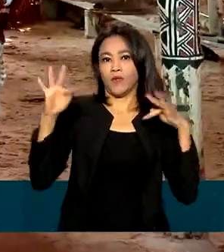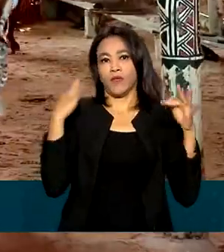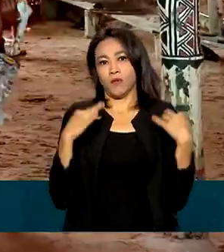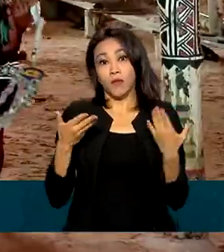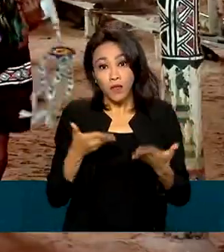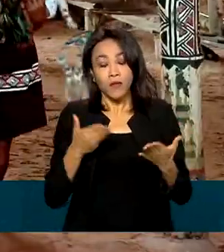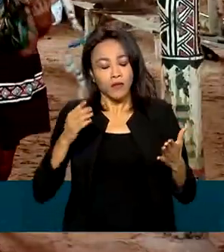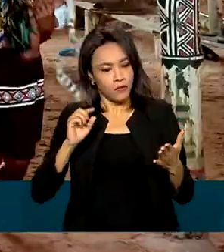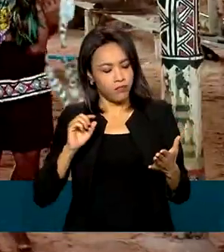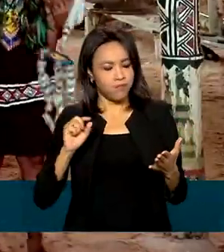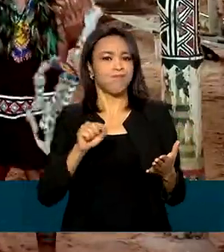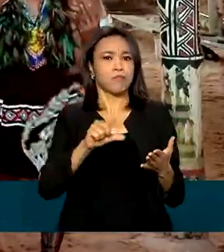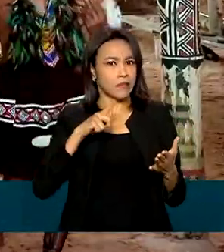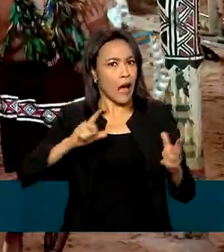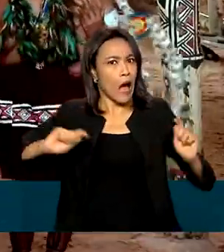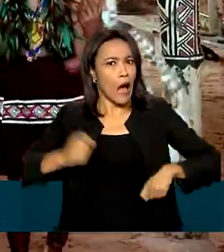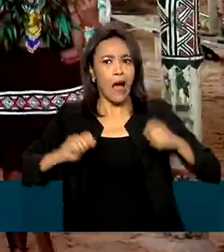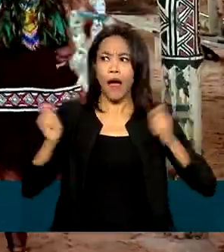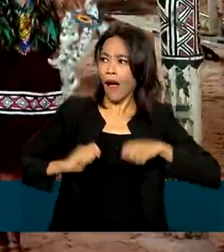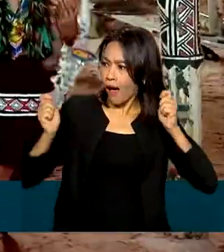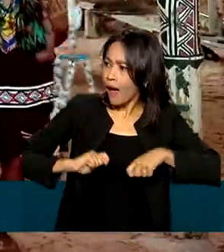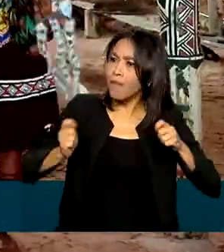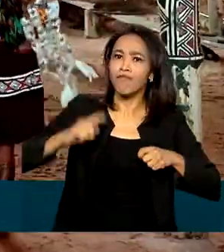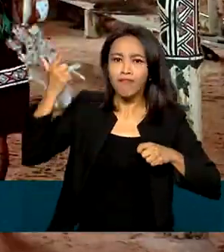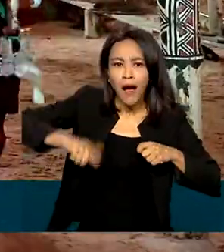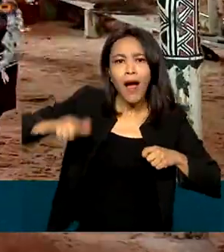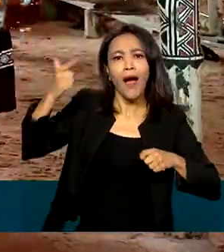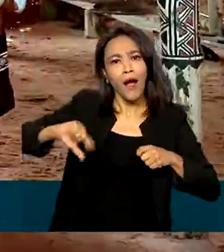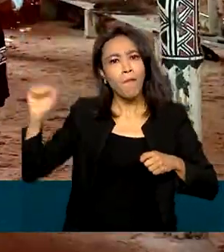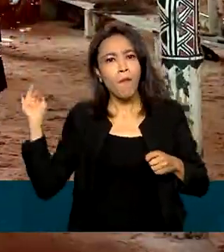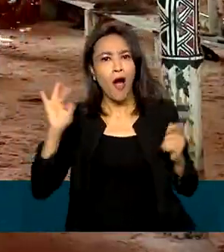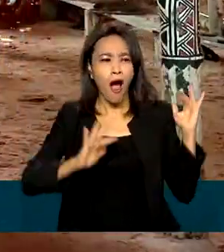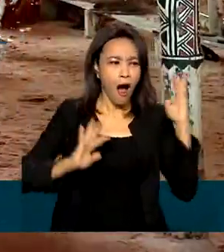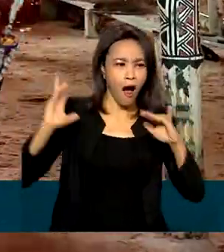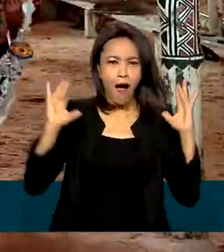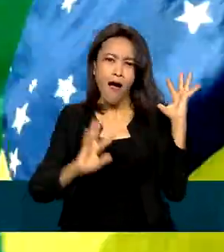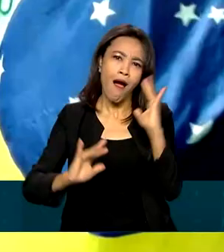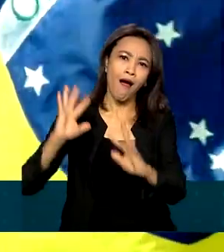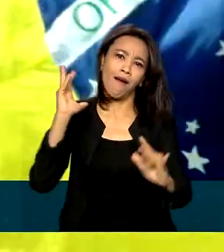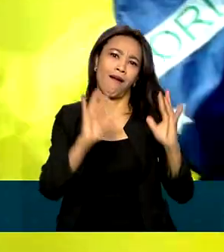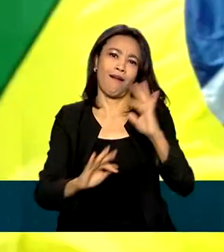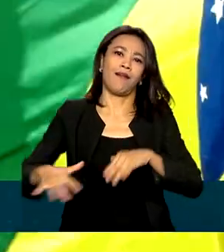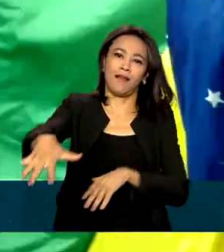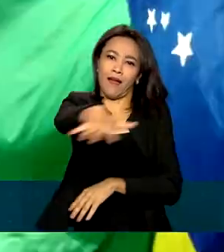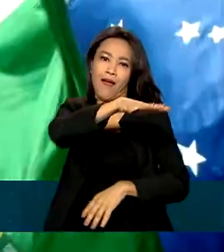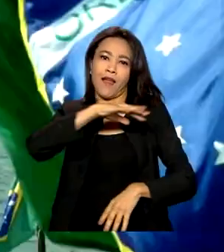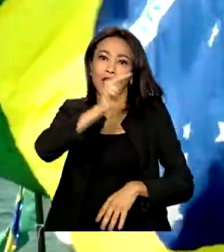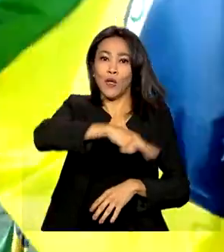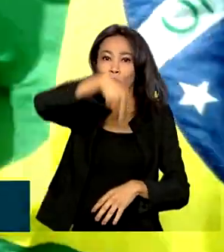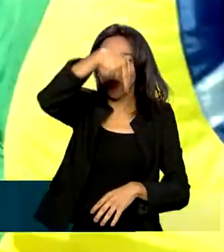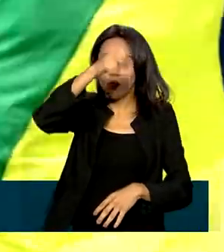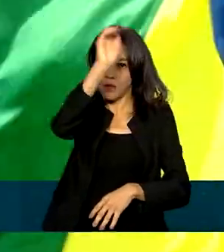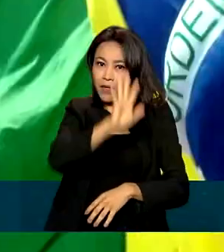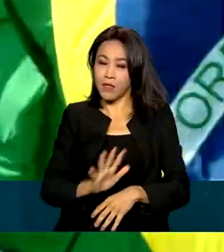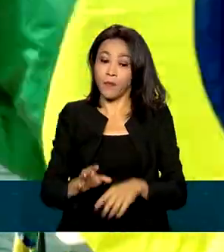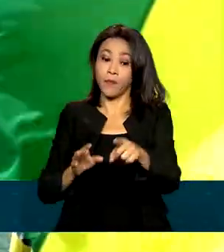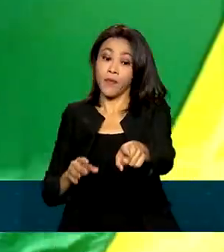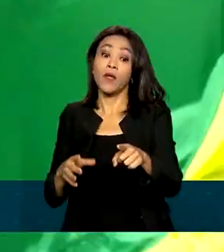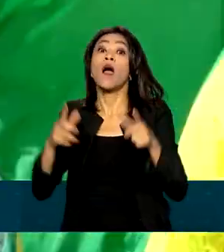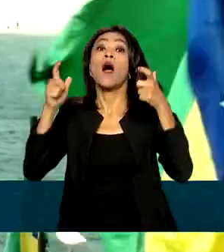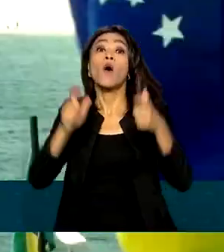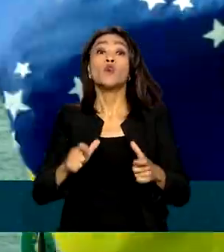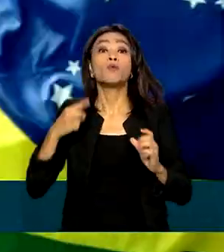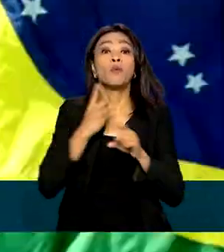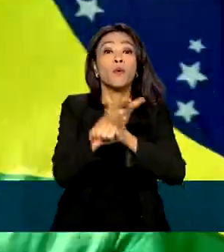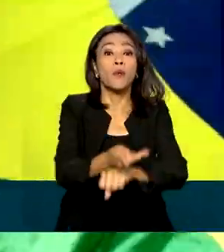isso indica que há potencial para a atração de mais visitantes na região norte do Brasil. Os principais destinos procurados hoje no mundo são os